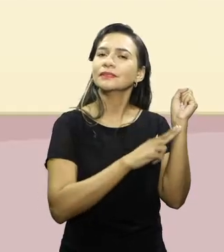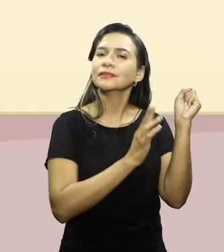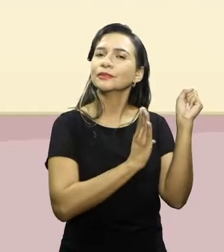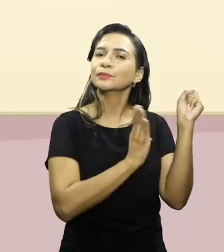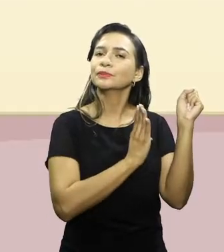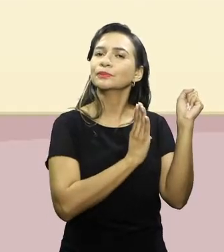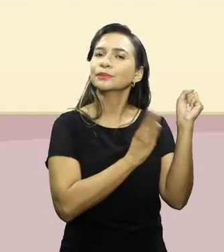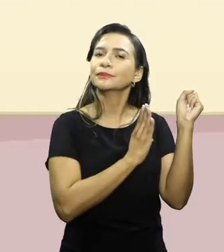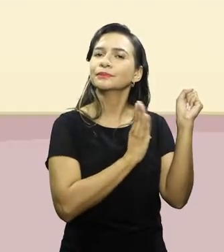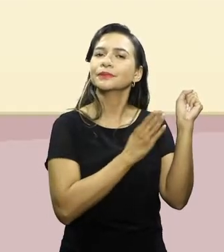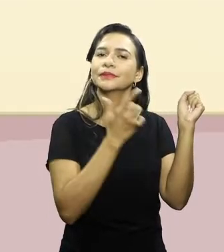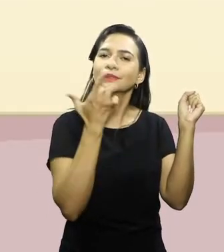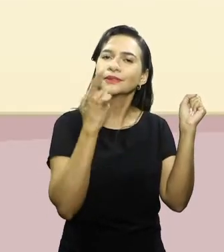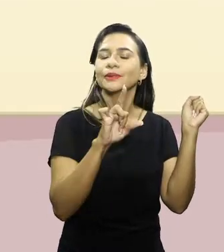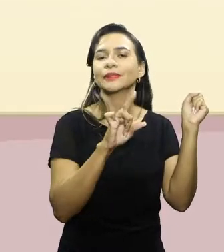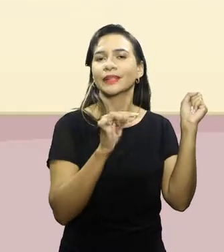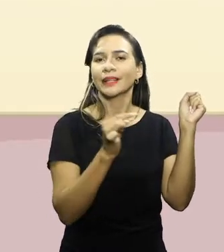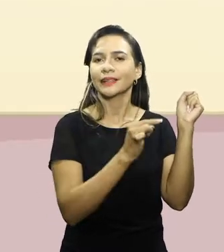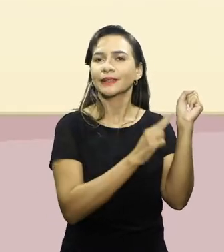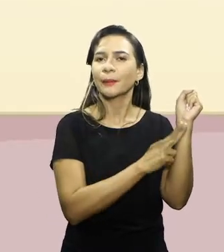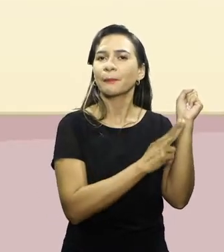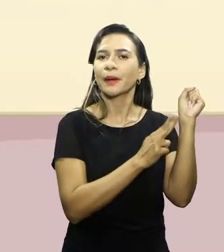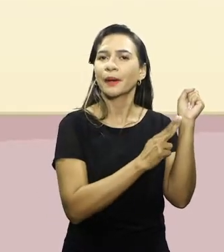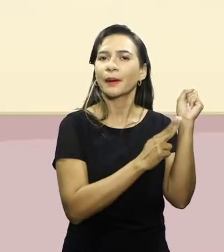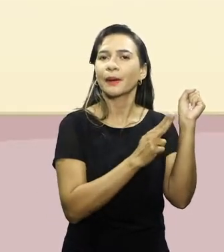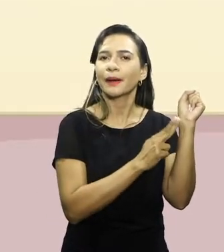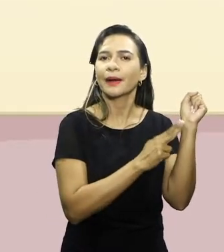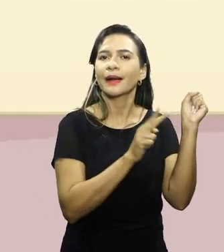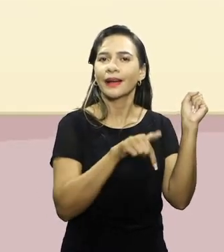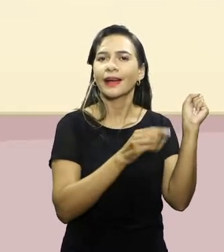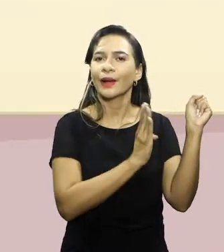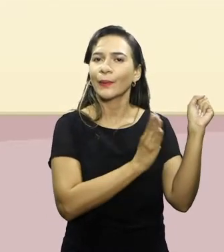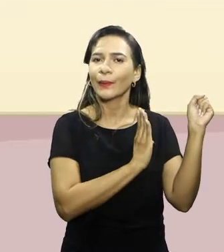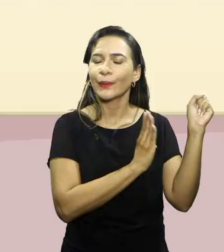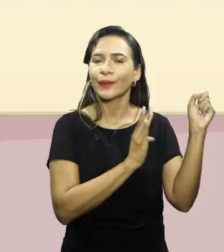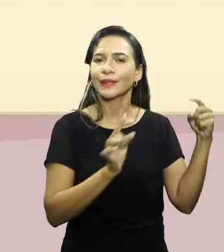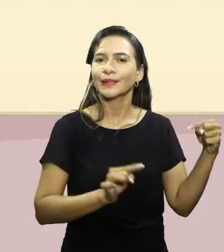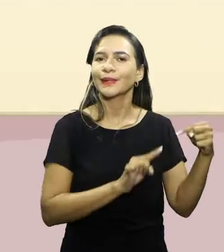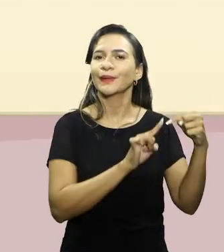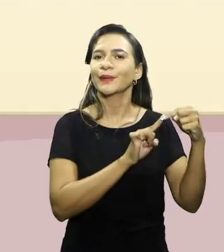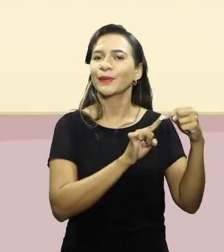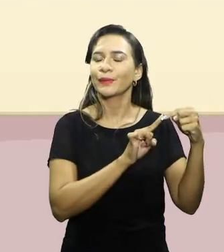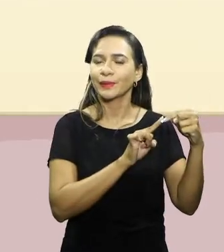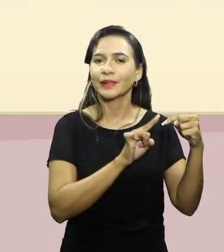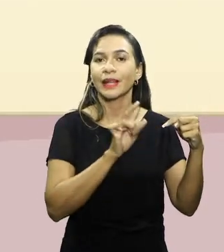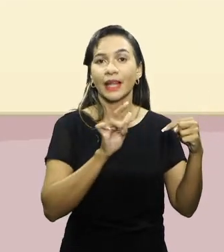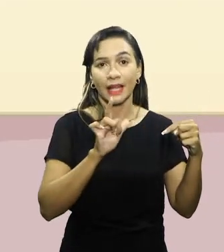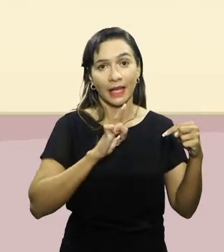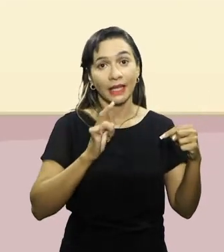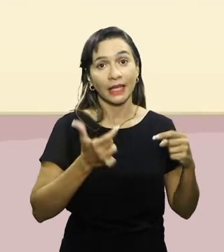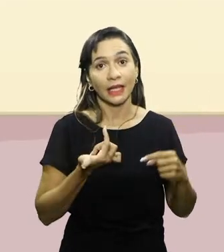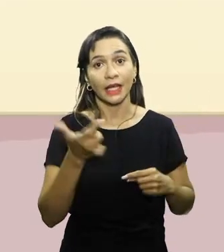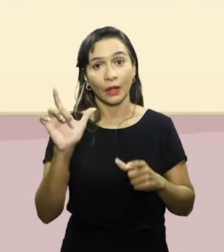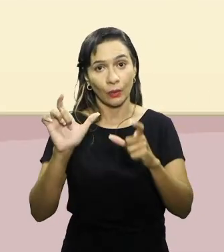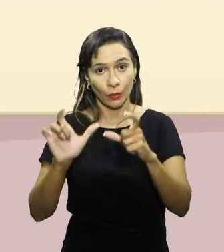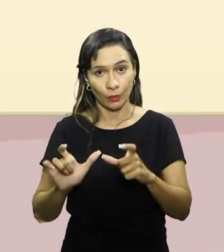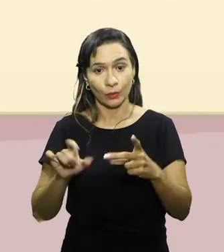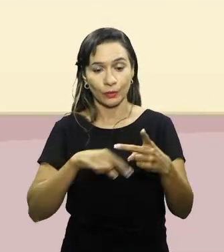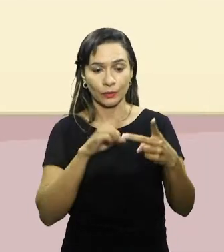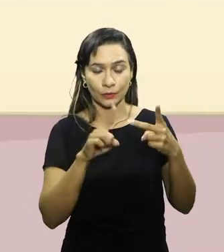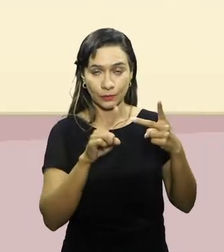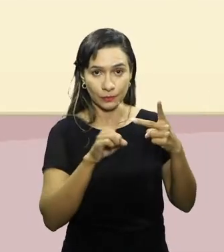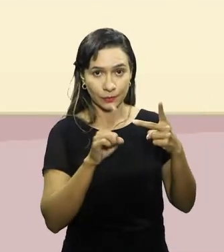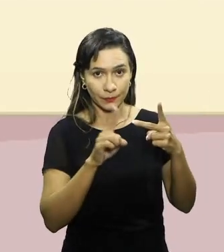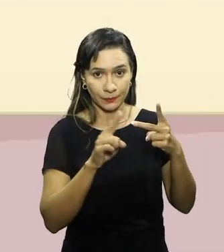sua artéria pulsar. Essa é a pulsação do coração. Do mesmo jeito, existe um outro local, como está ilustrado no nosso